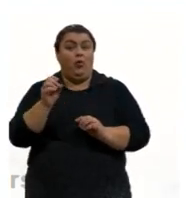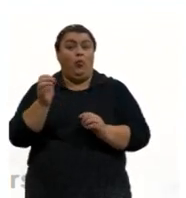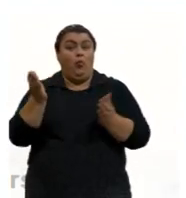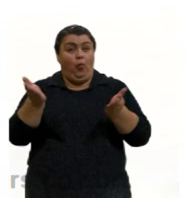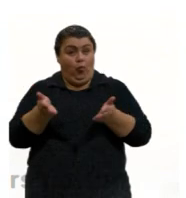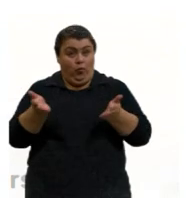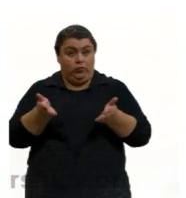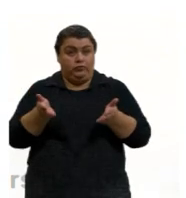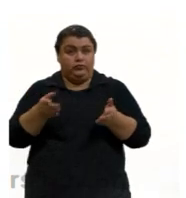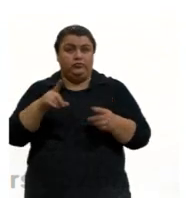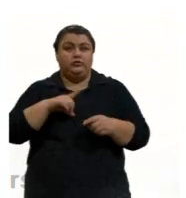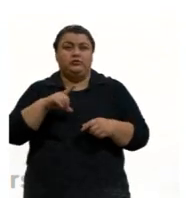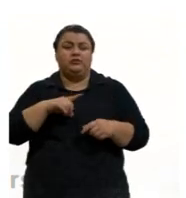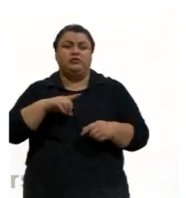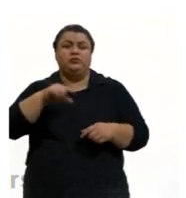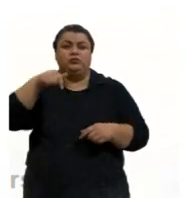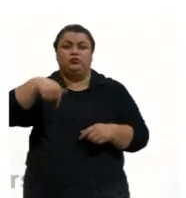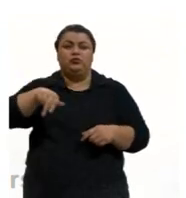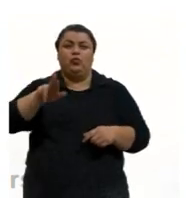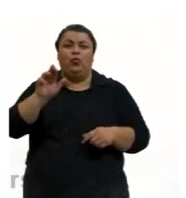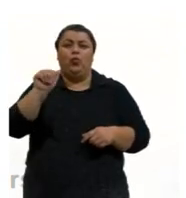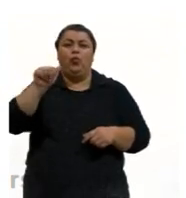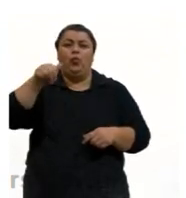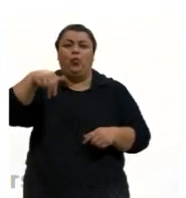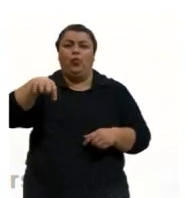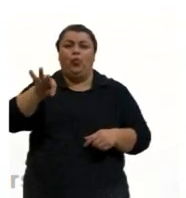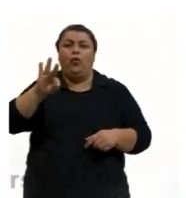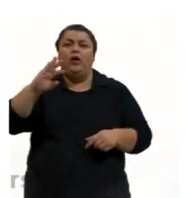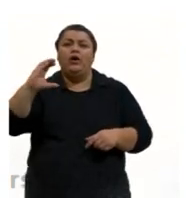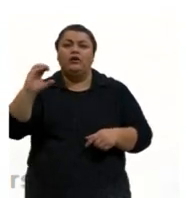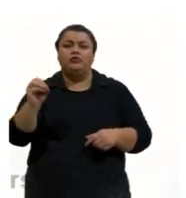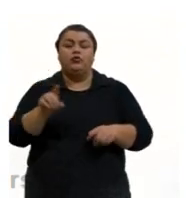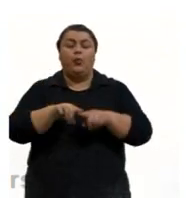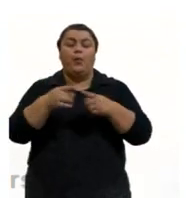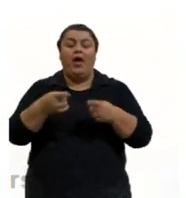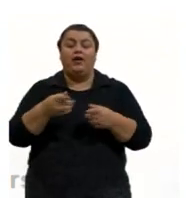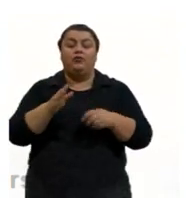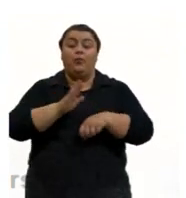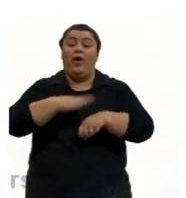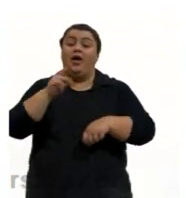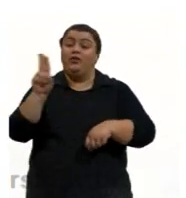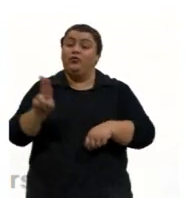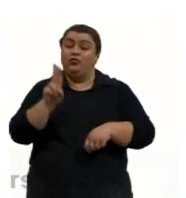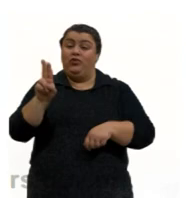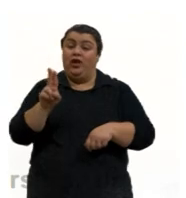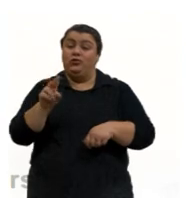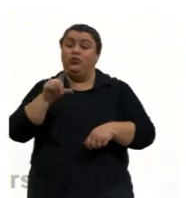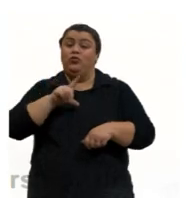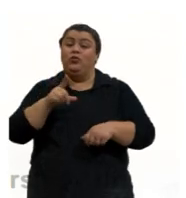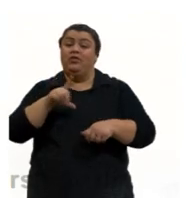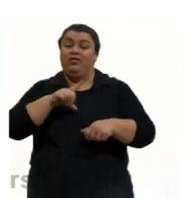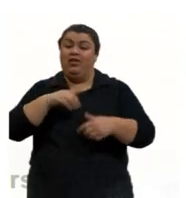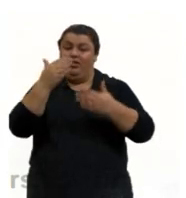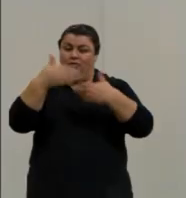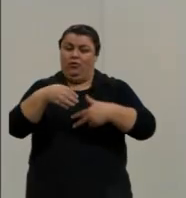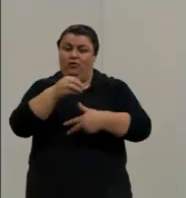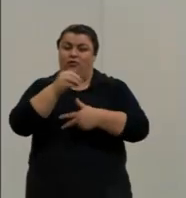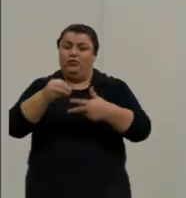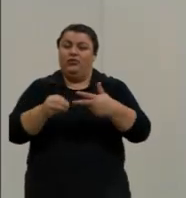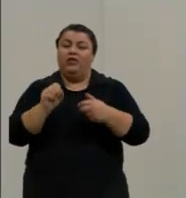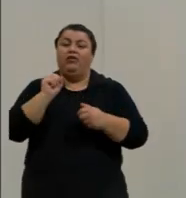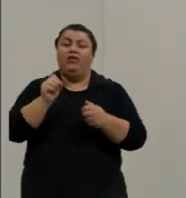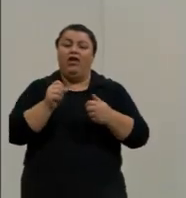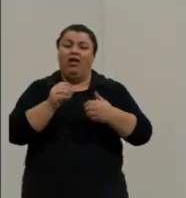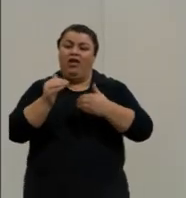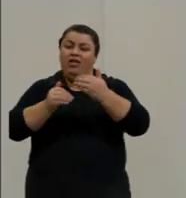o modelo quântico, né, do átomo quântico. Mas os mais utilizados e o que cai na prova do Enem são, é essa evolução,